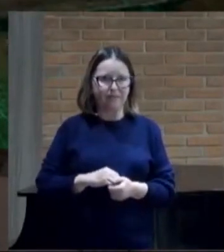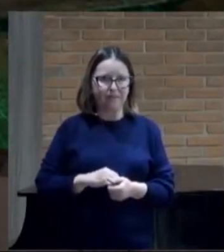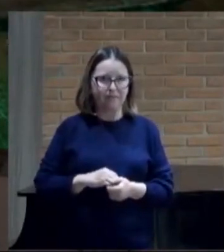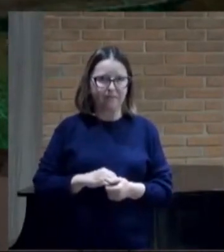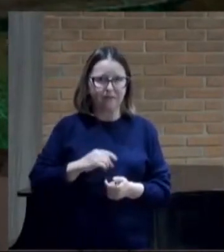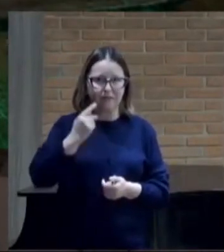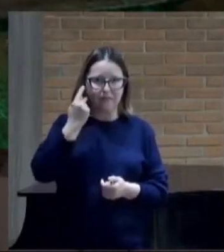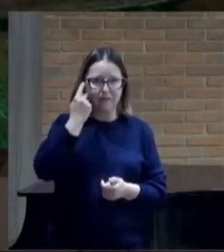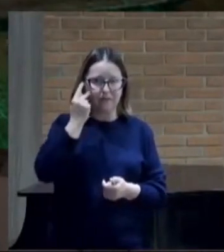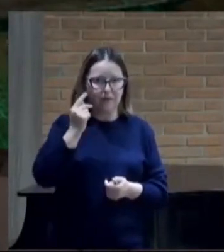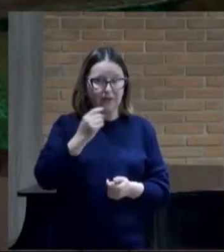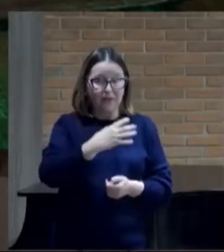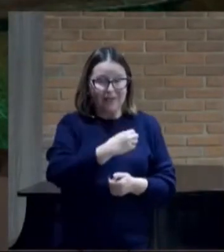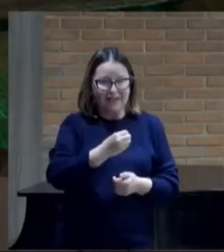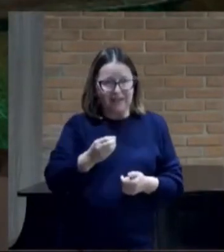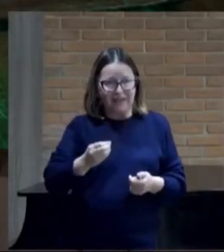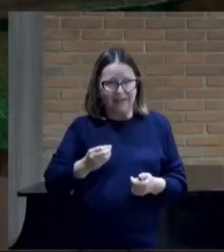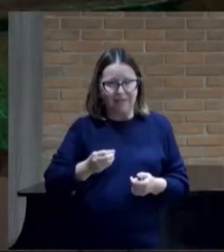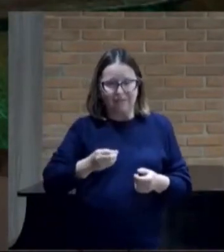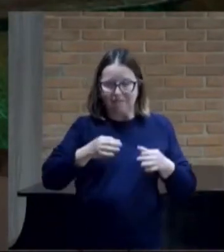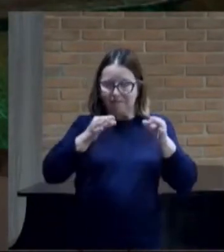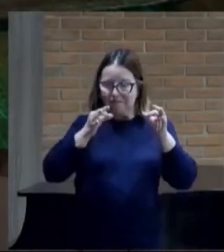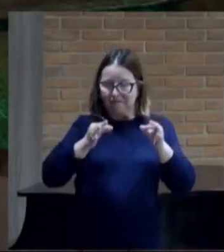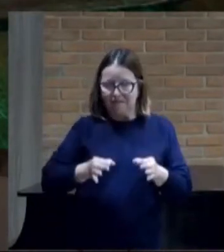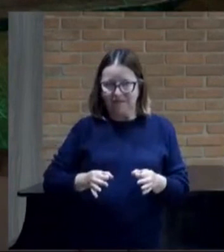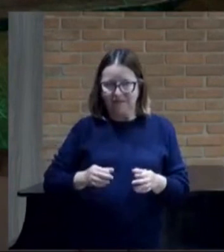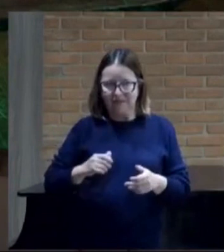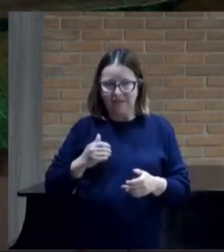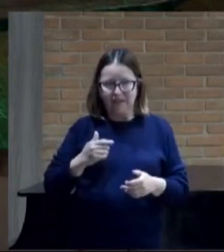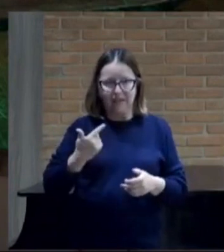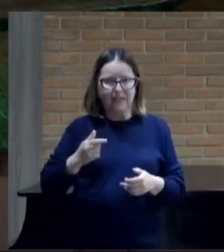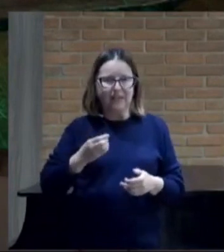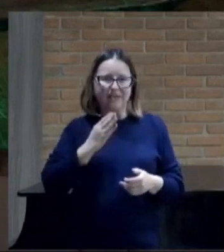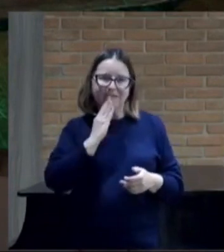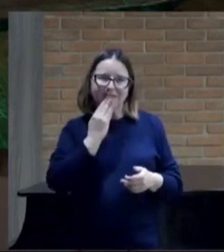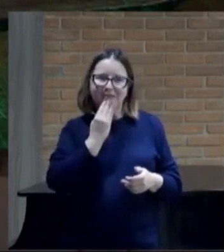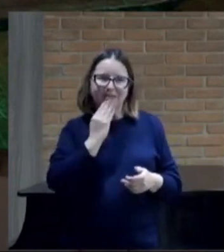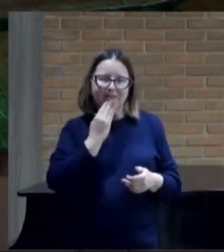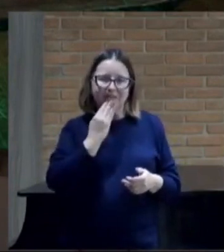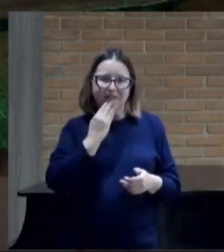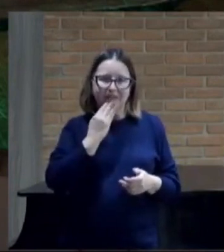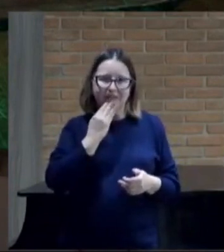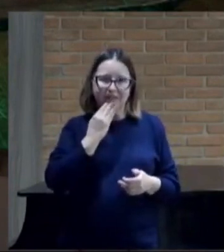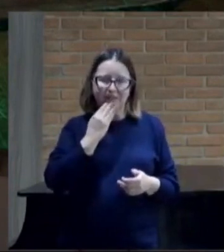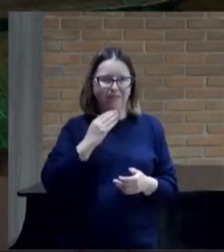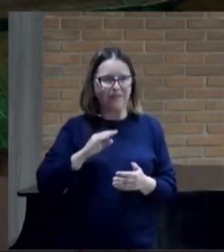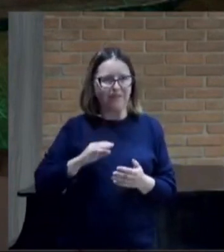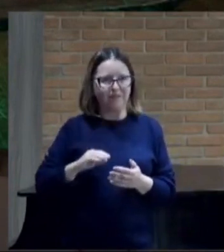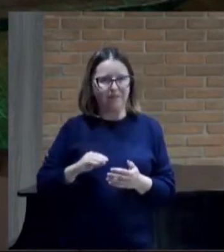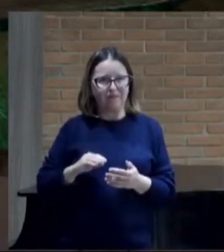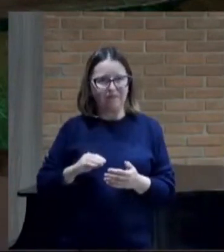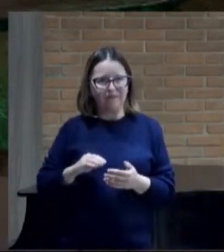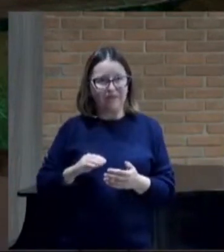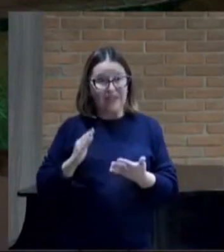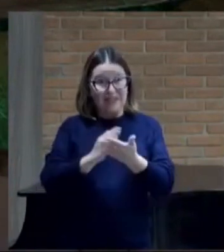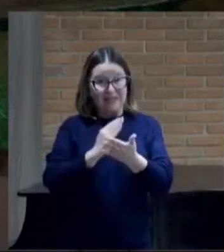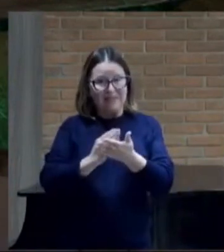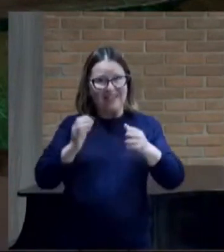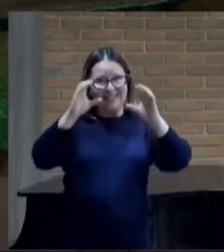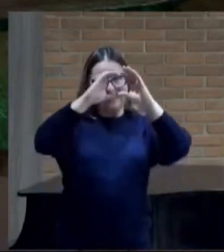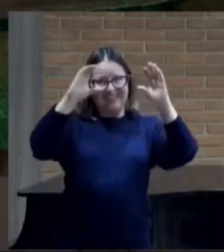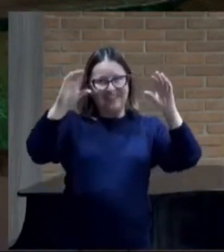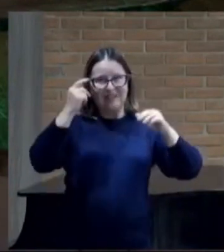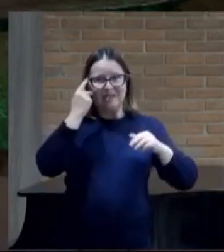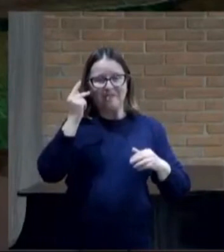Para uma herança Incorruptível Sem mácula Imarcessível Reservada